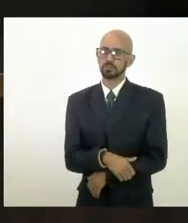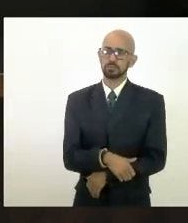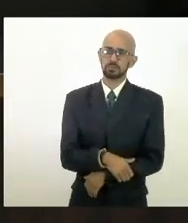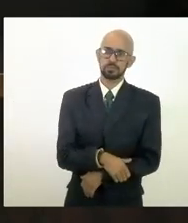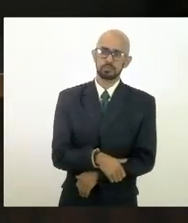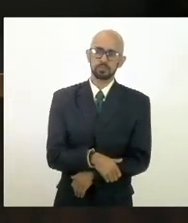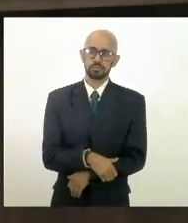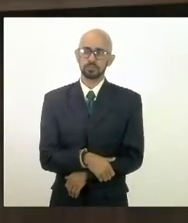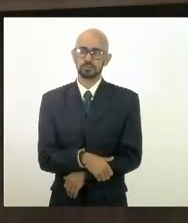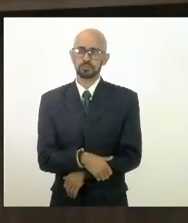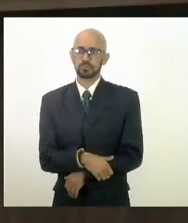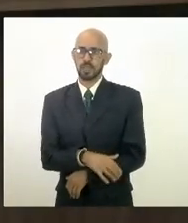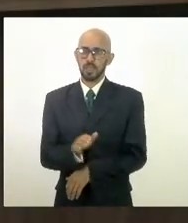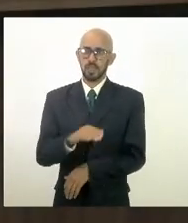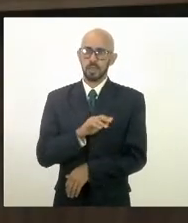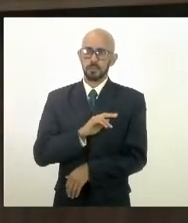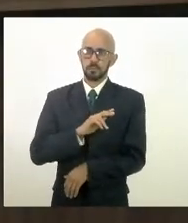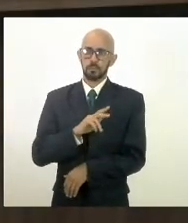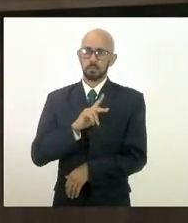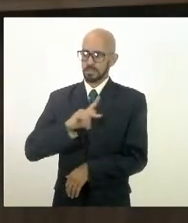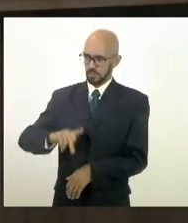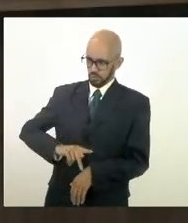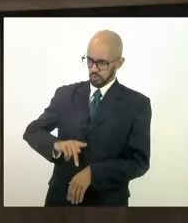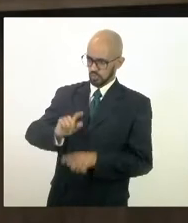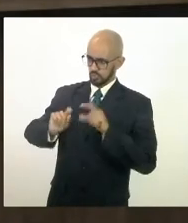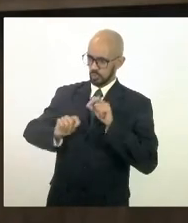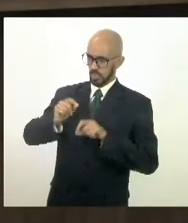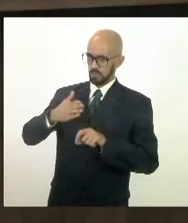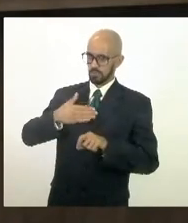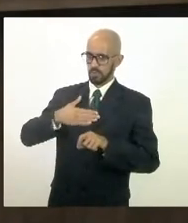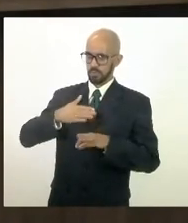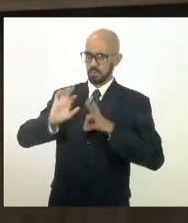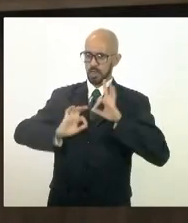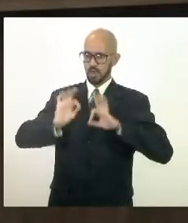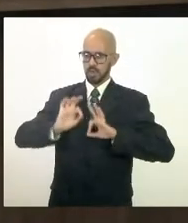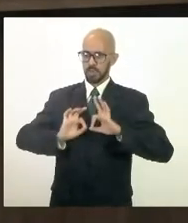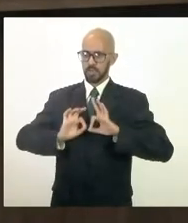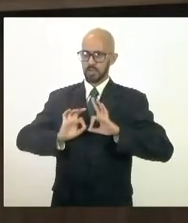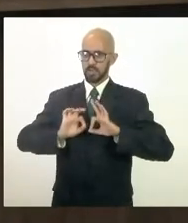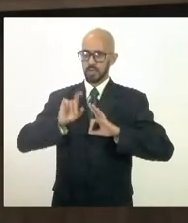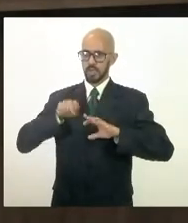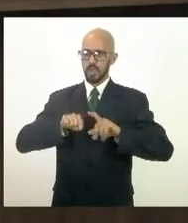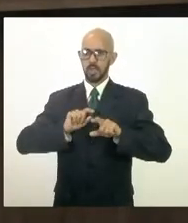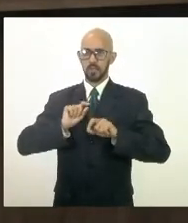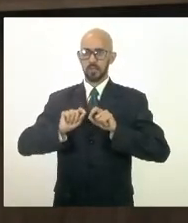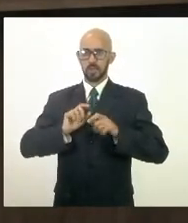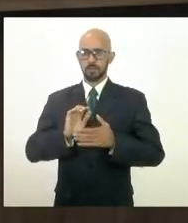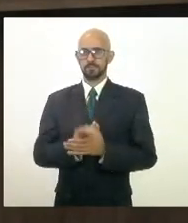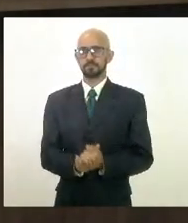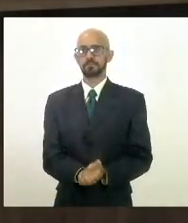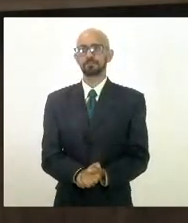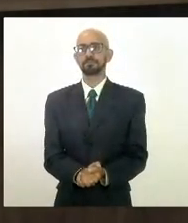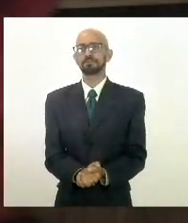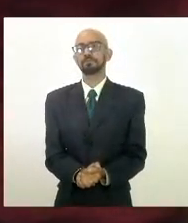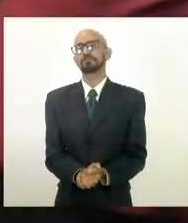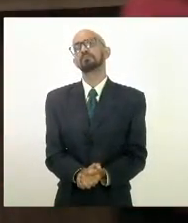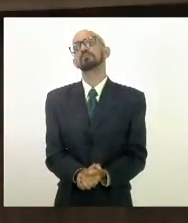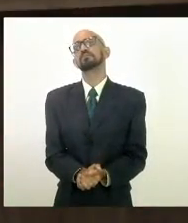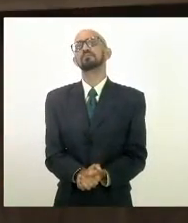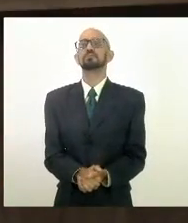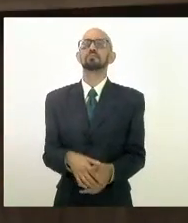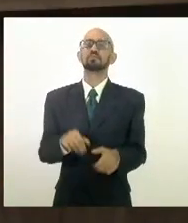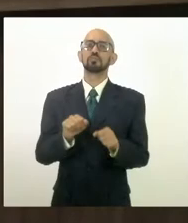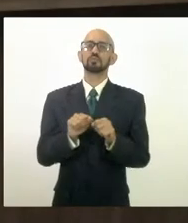presidente meu pela ordem vai para poder fazer uma